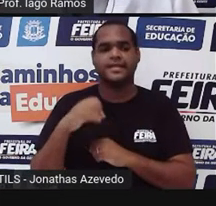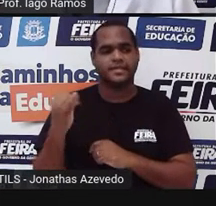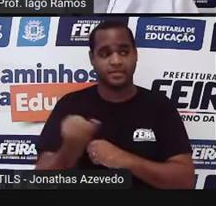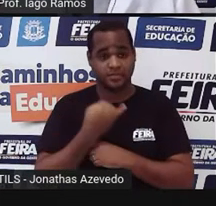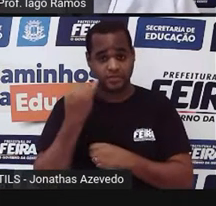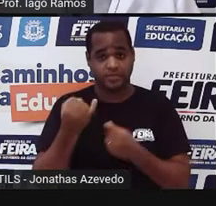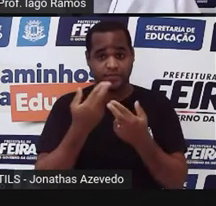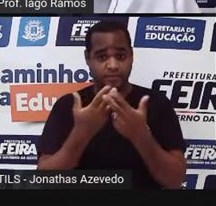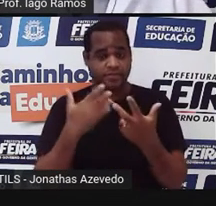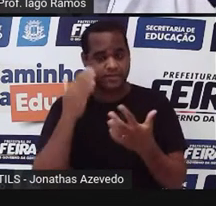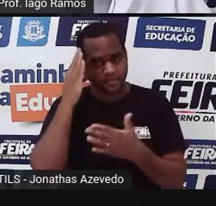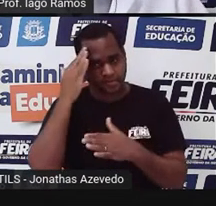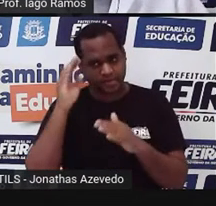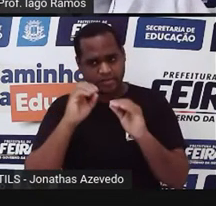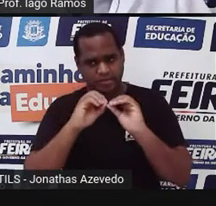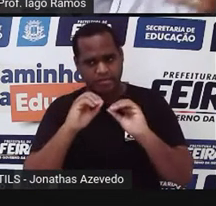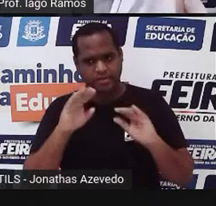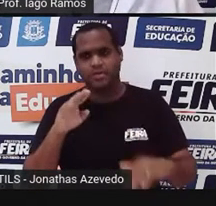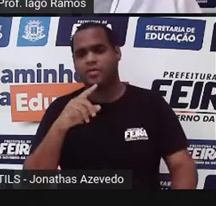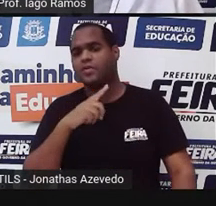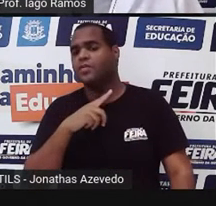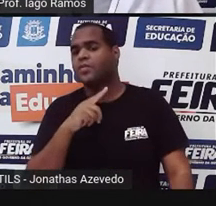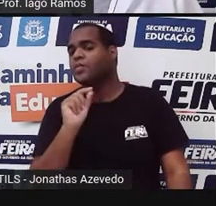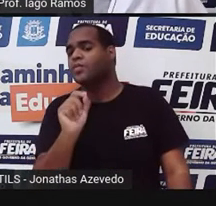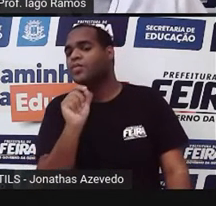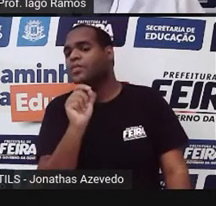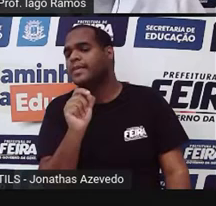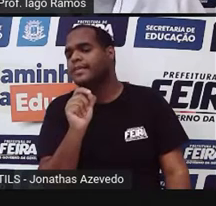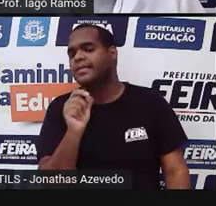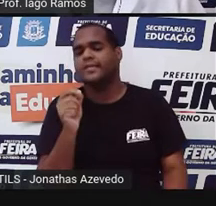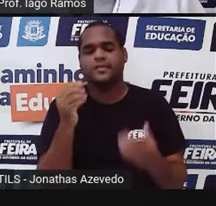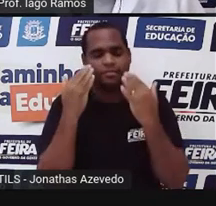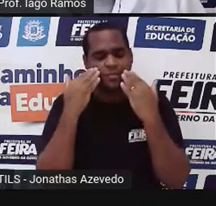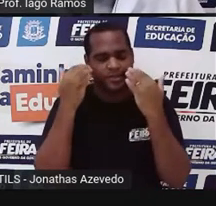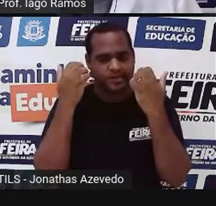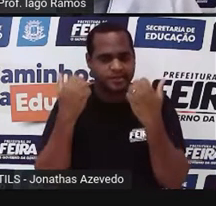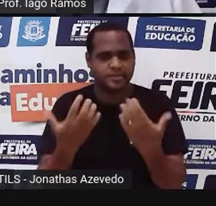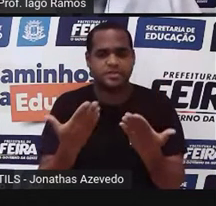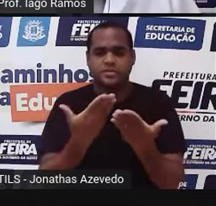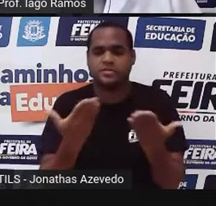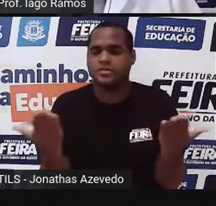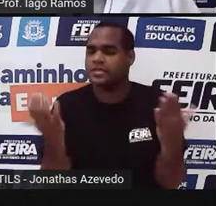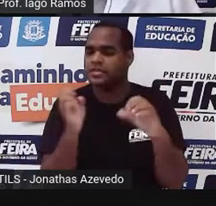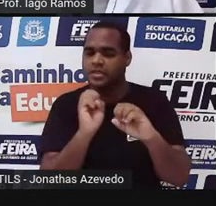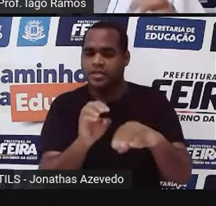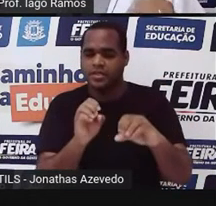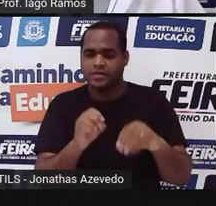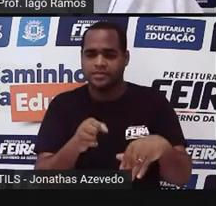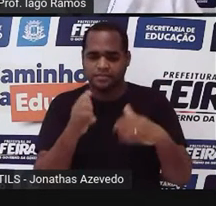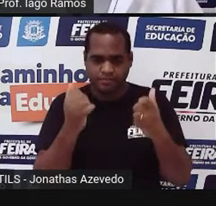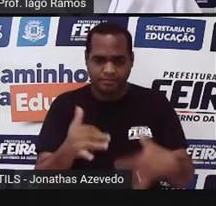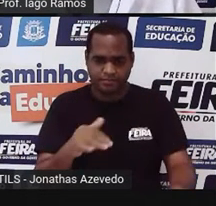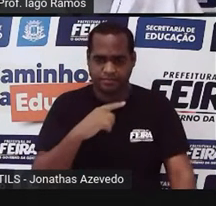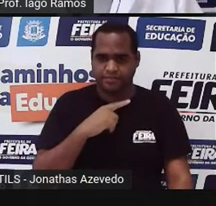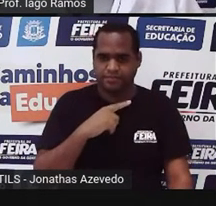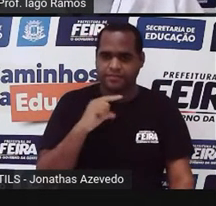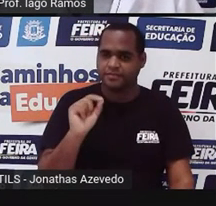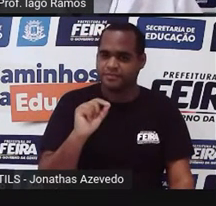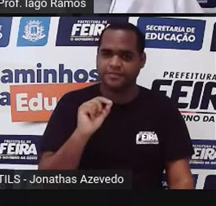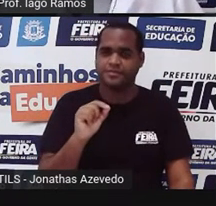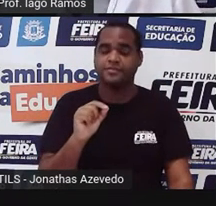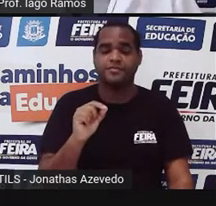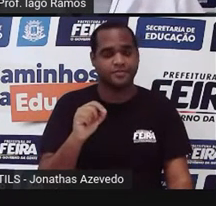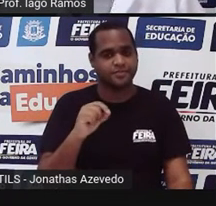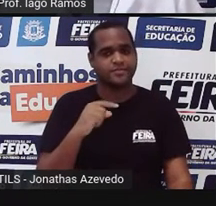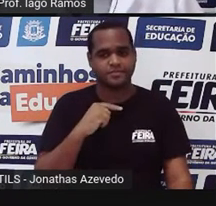você entendeu quanto do que foi mostrado aqui nessa aula para você, né? Como sempre, a gente usa ali